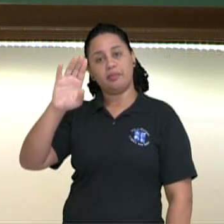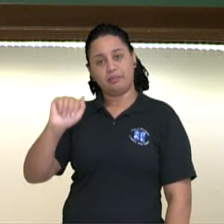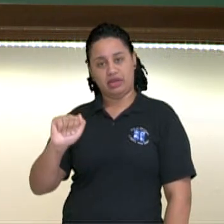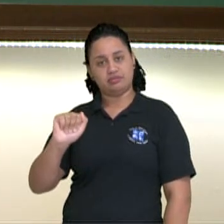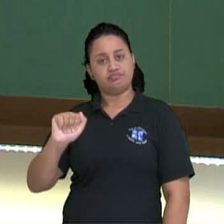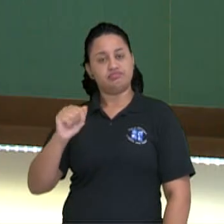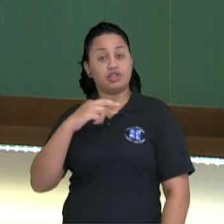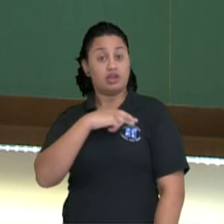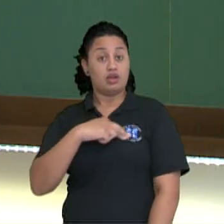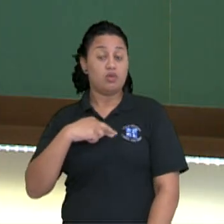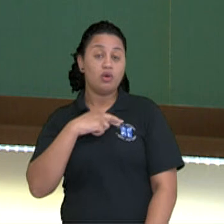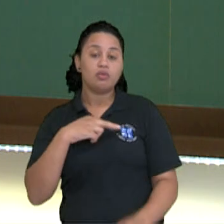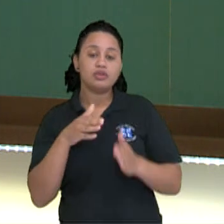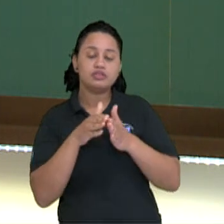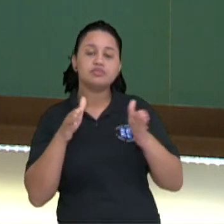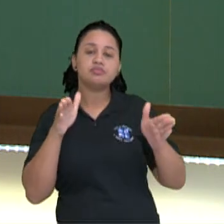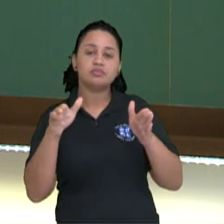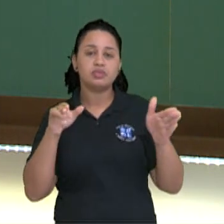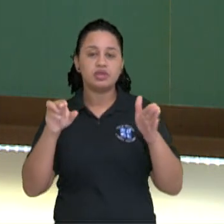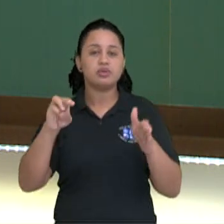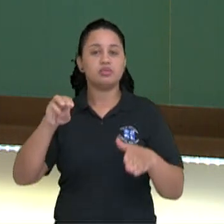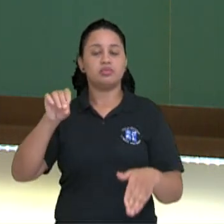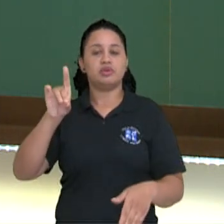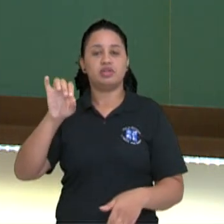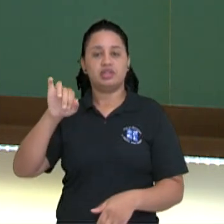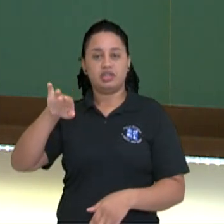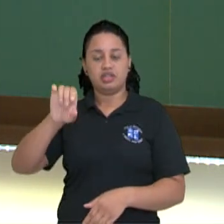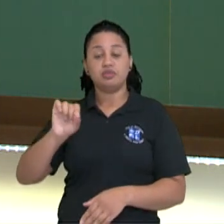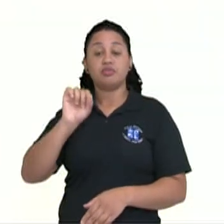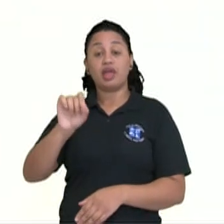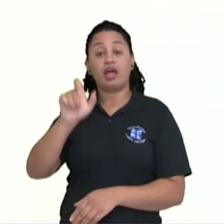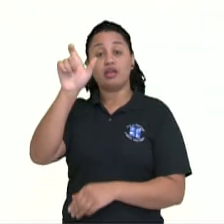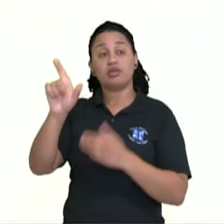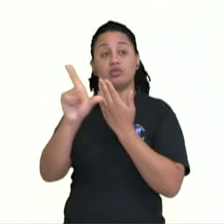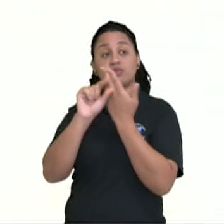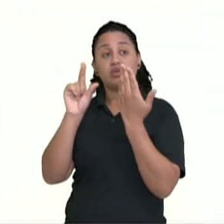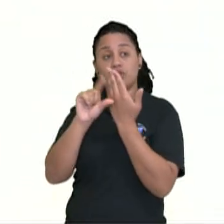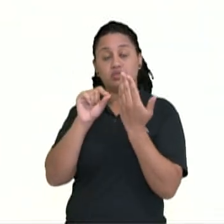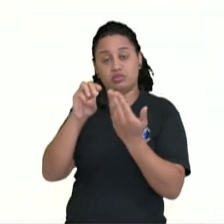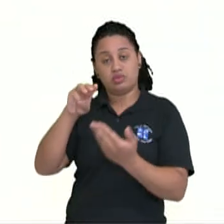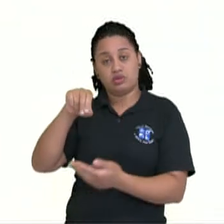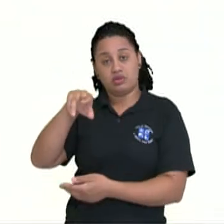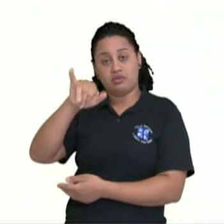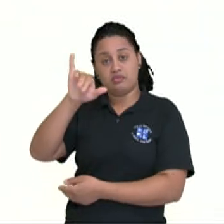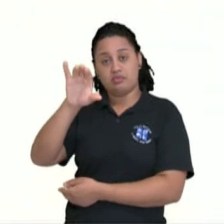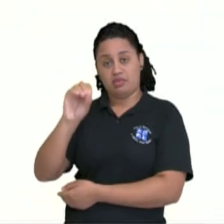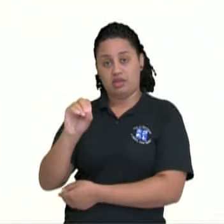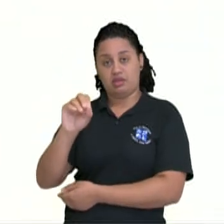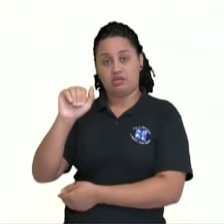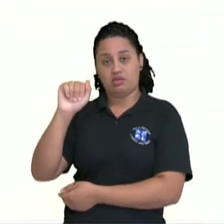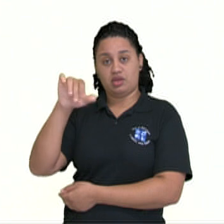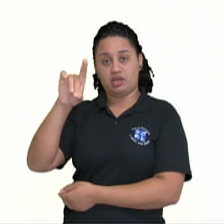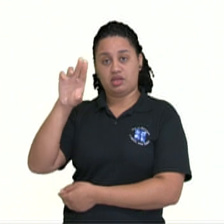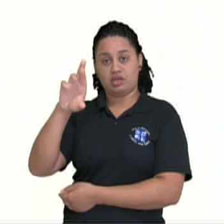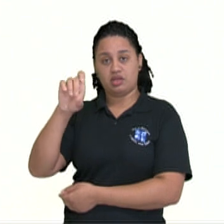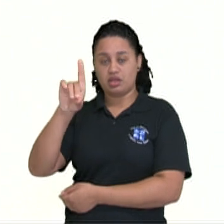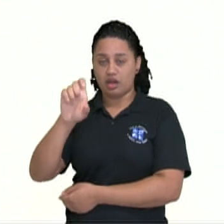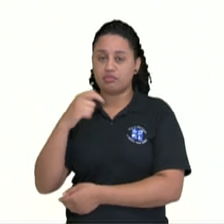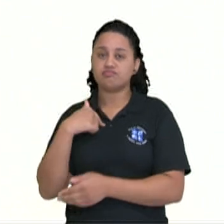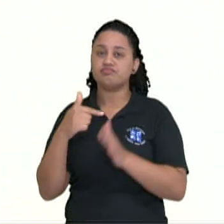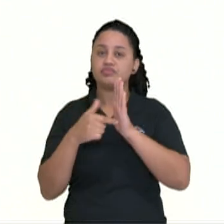romance modernista de Mário de Andrade. Veja que a gente tem um exemplar de uma capa da